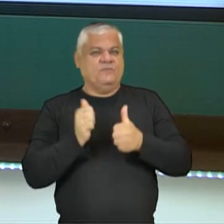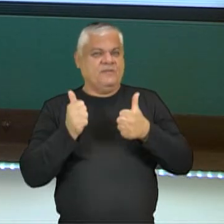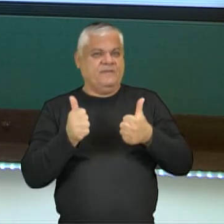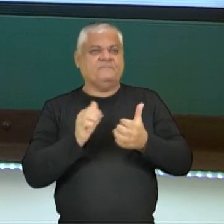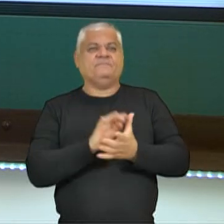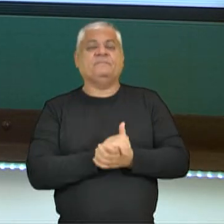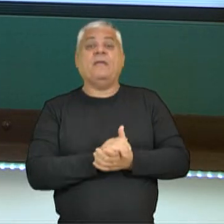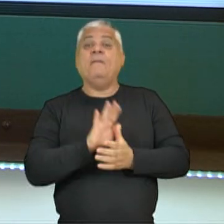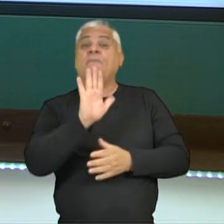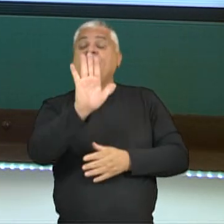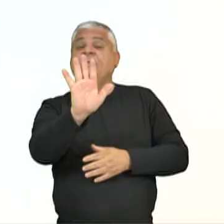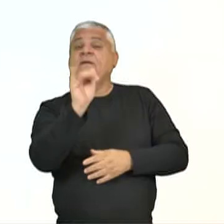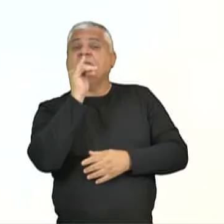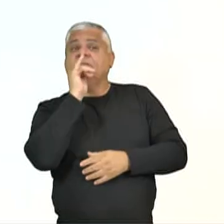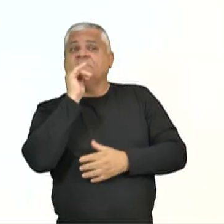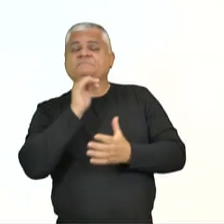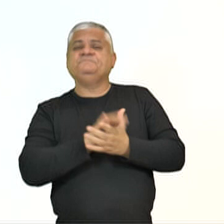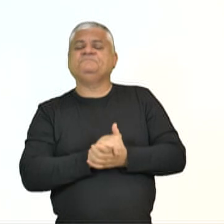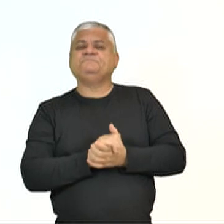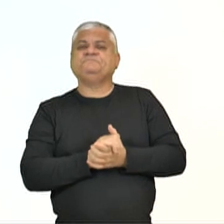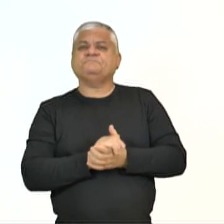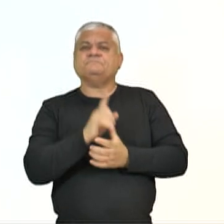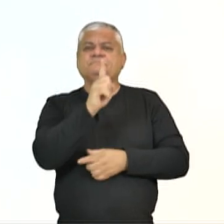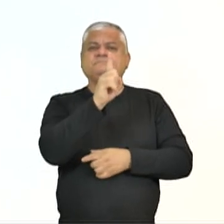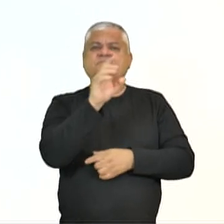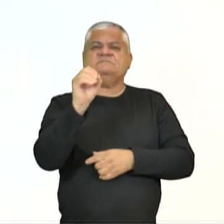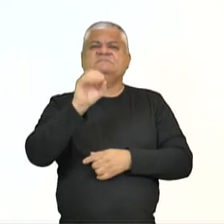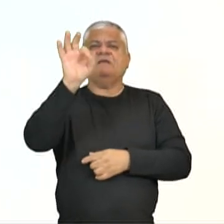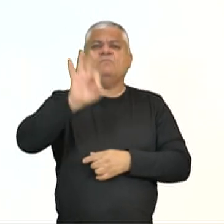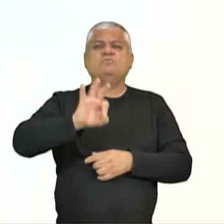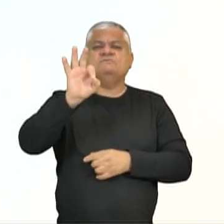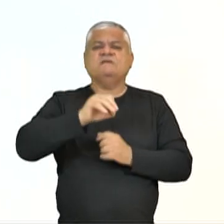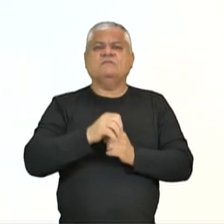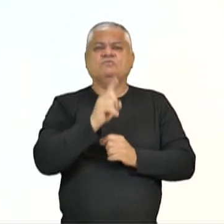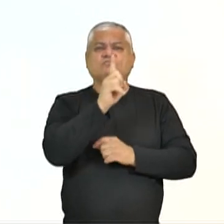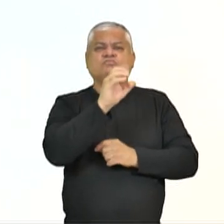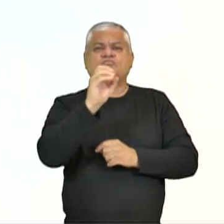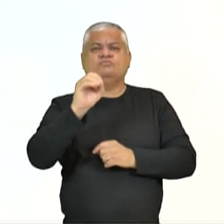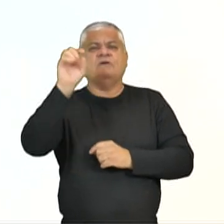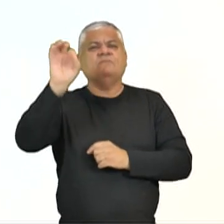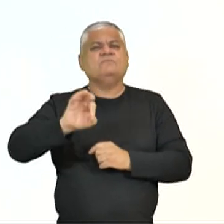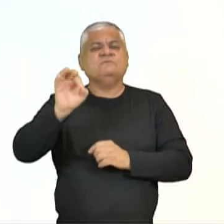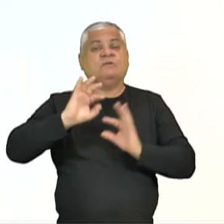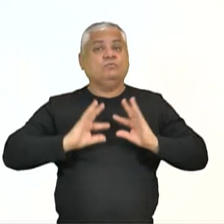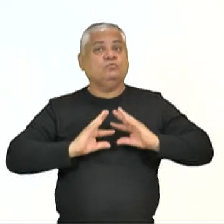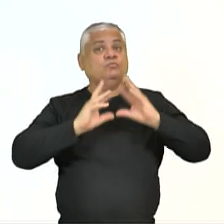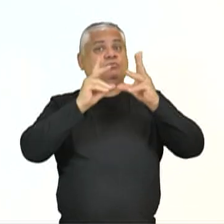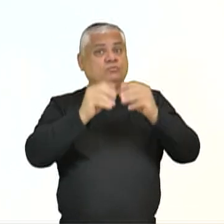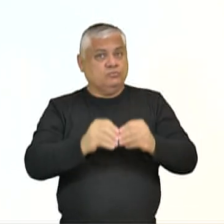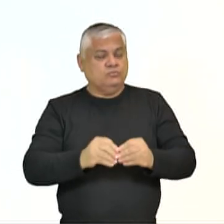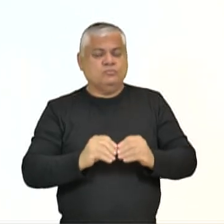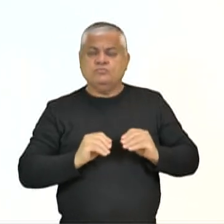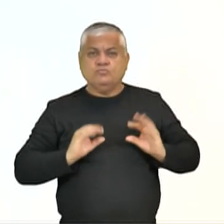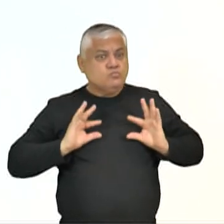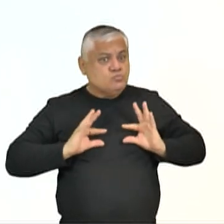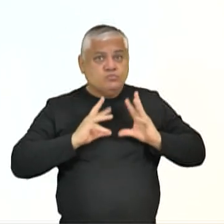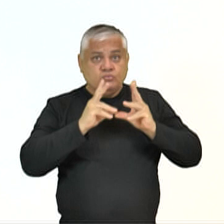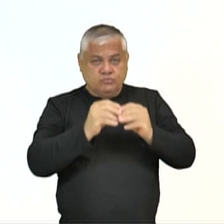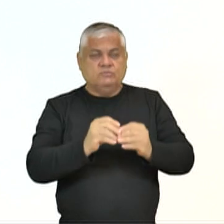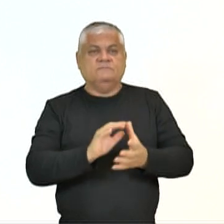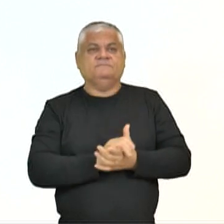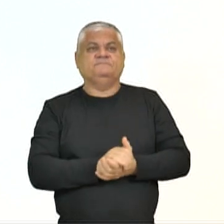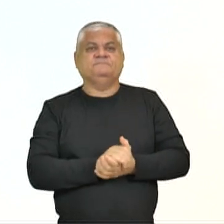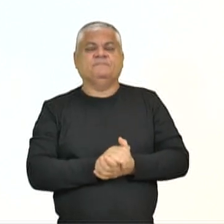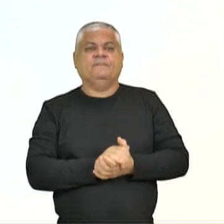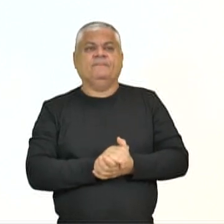Mas aí, a porcentagem de 100%, ela indica o todo, o total, isso mesmo.